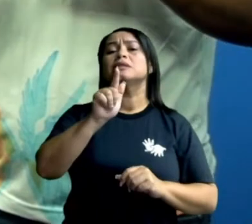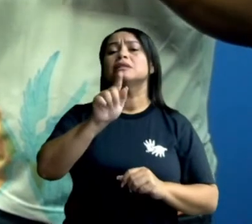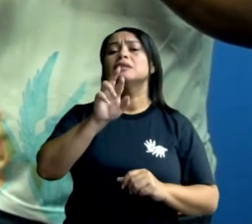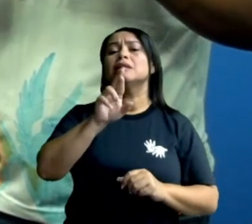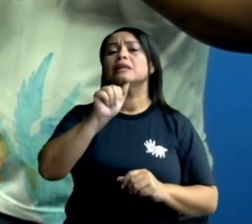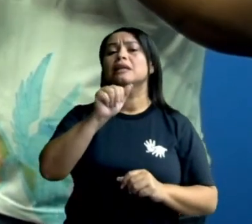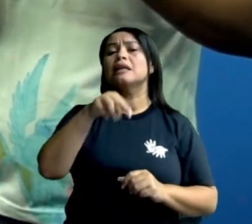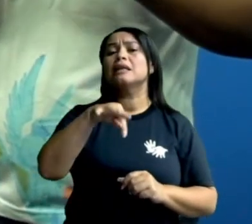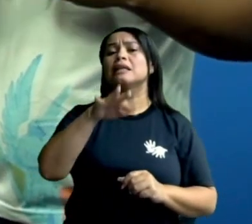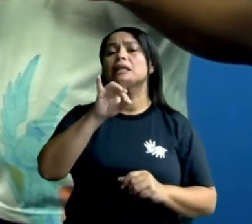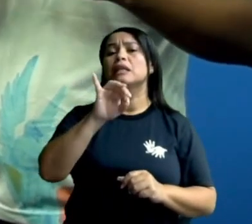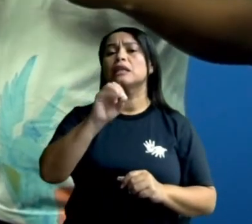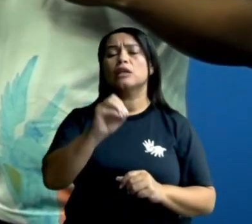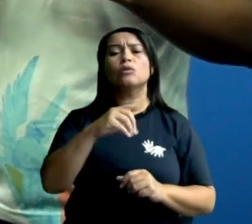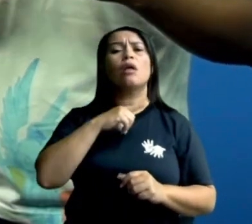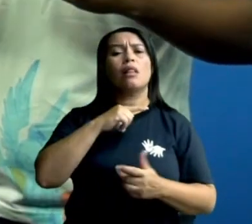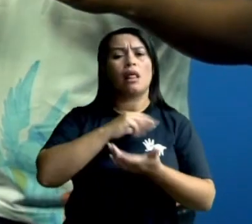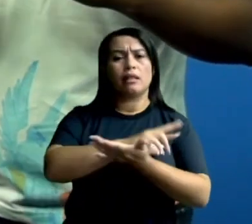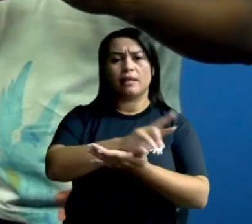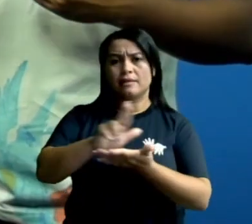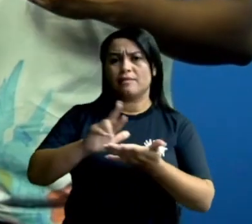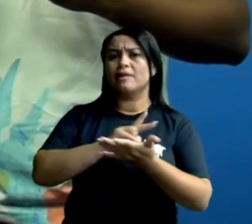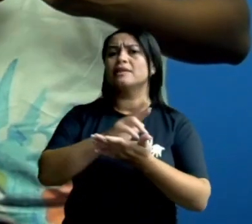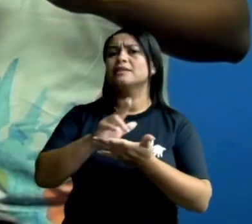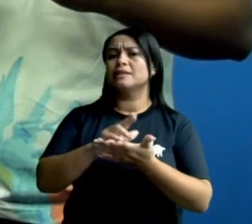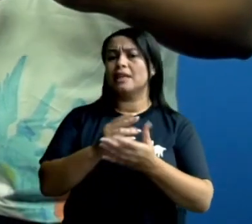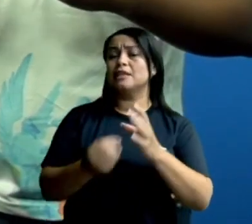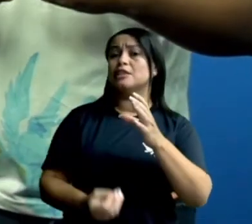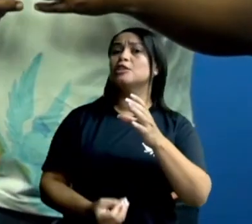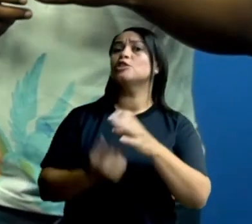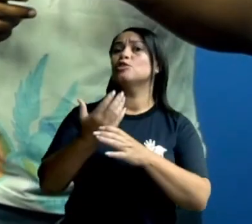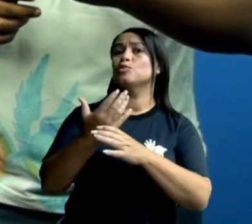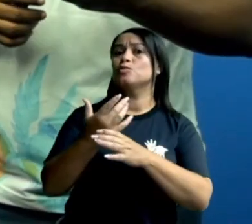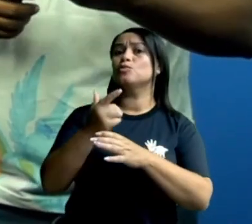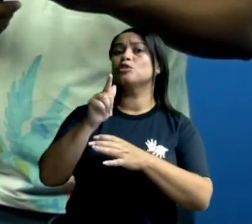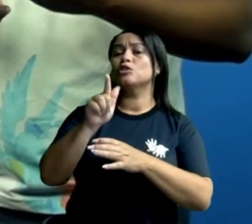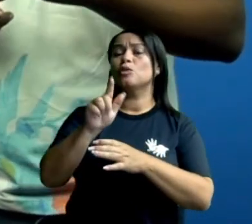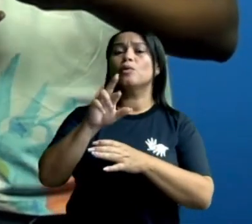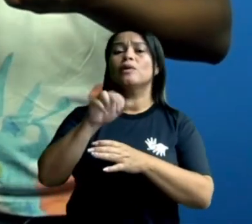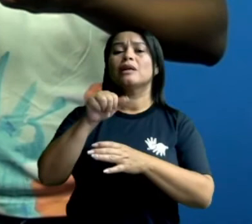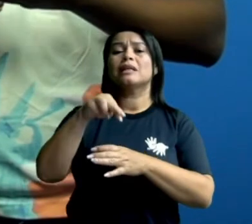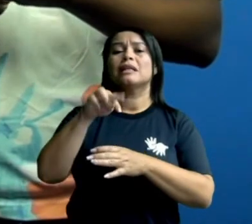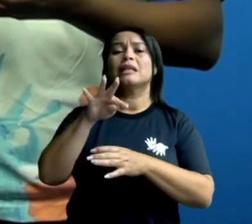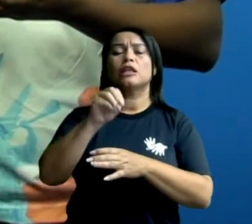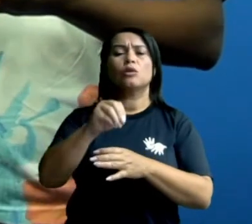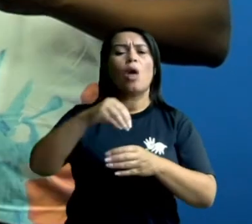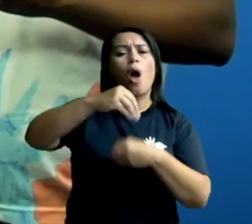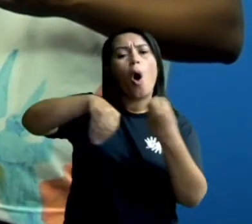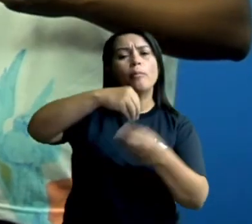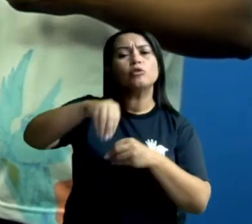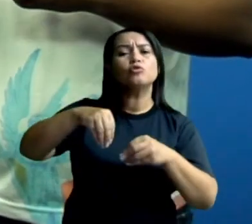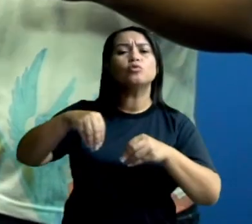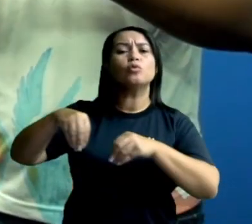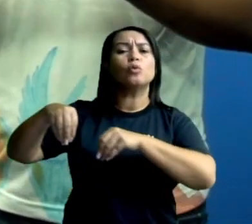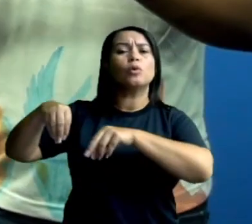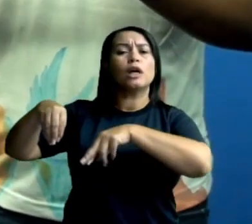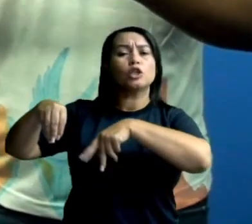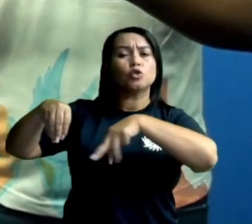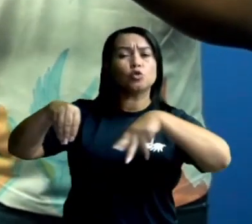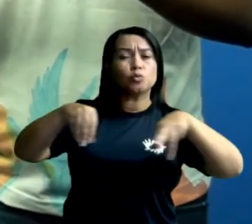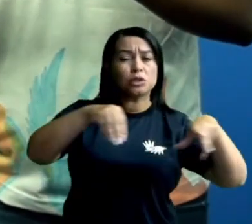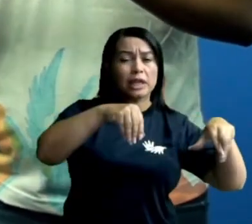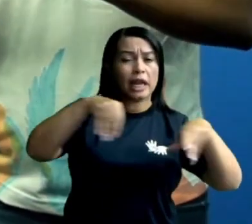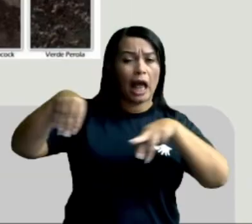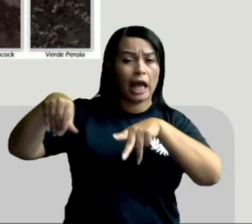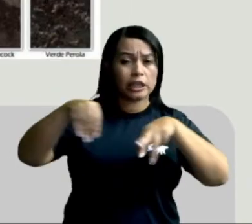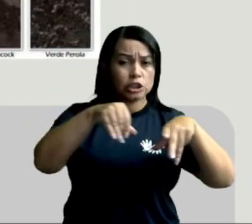diversidade de composição de minerais que formam esse granito. O granito é uma mistura de minerais. Então, ele não é uma